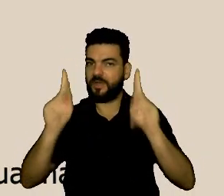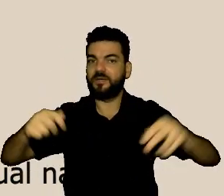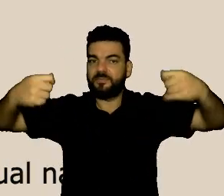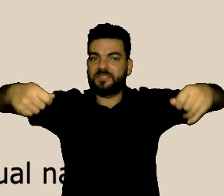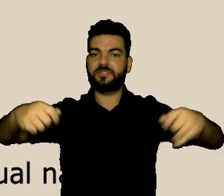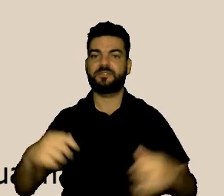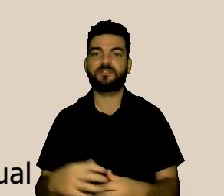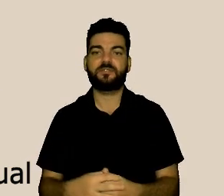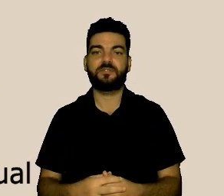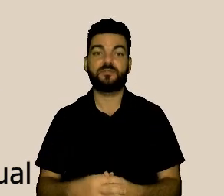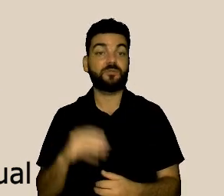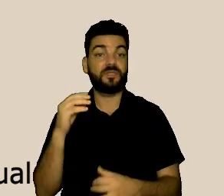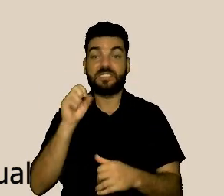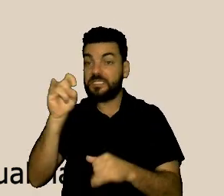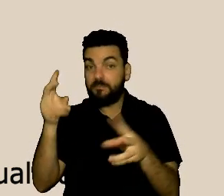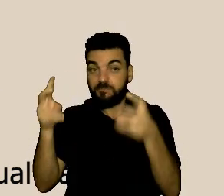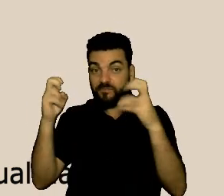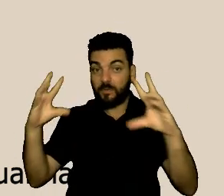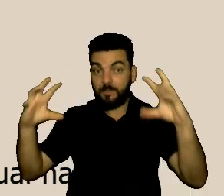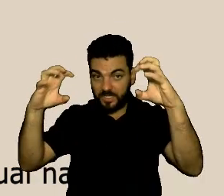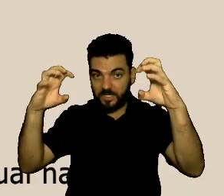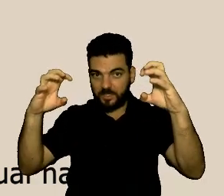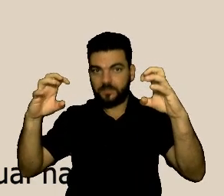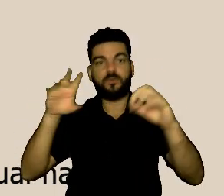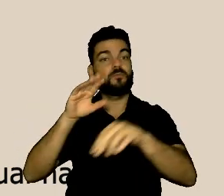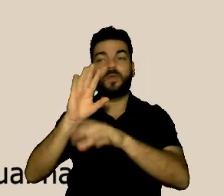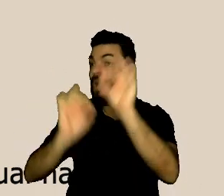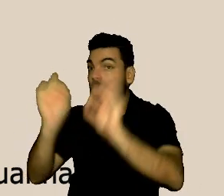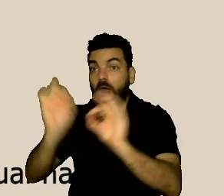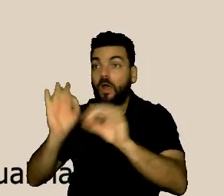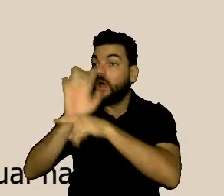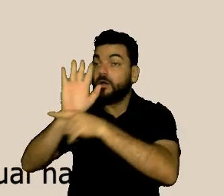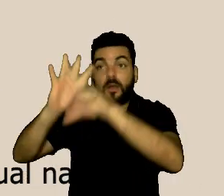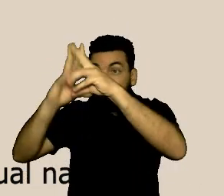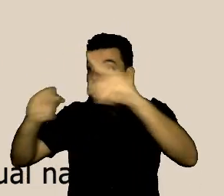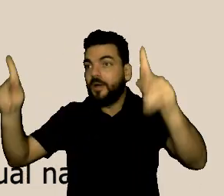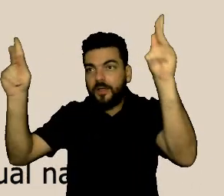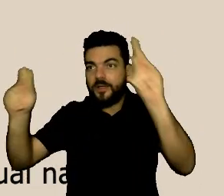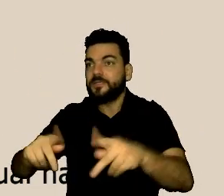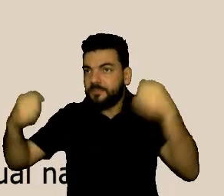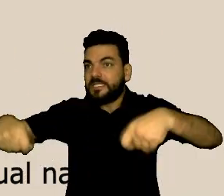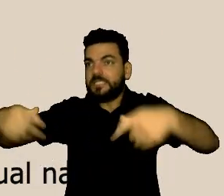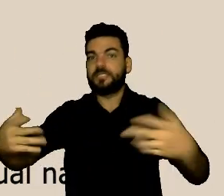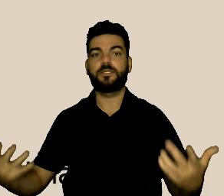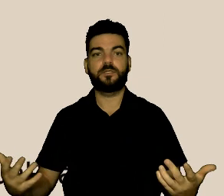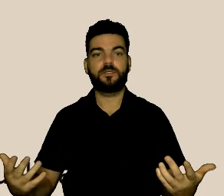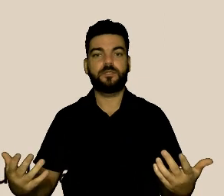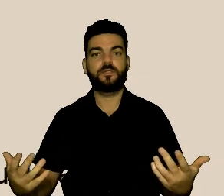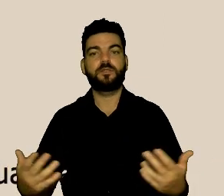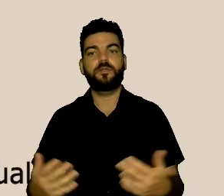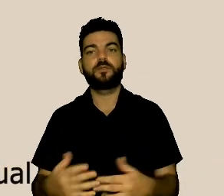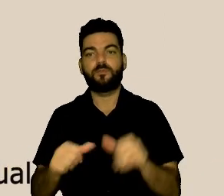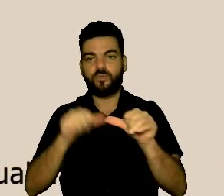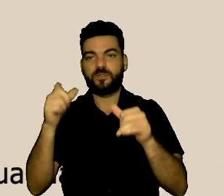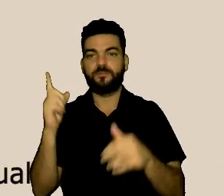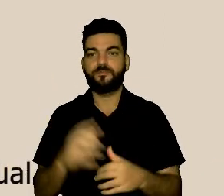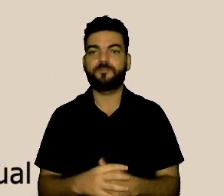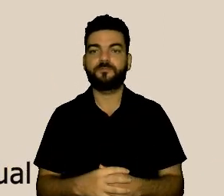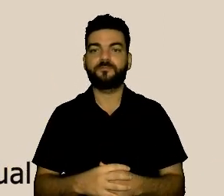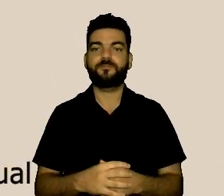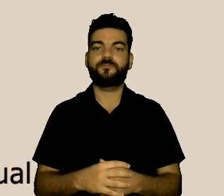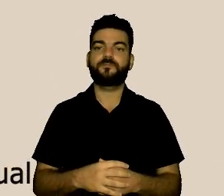evoluir para um assédio, por favor, próximo, aqui também uma imagem da cabeça do